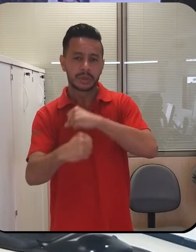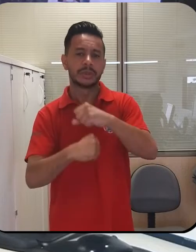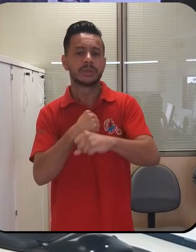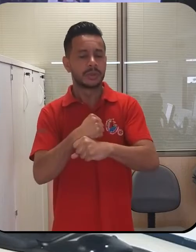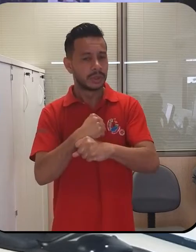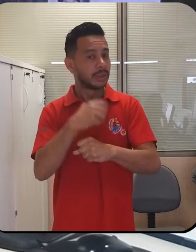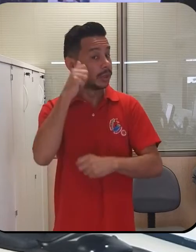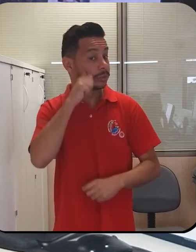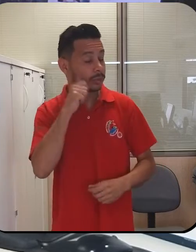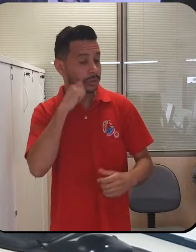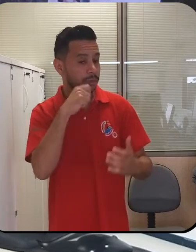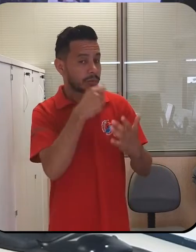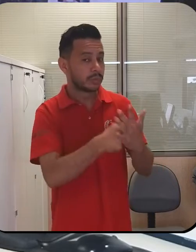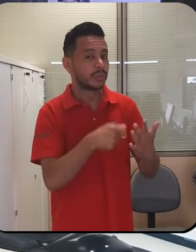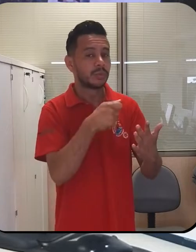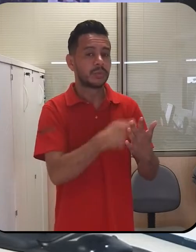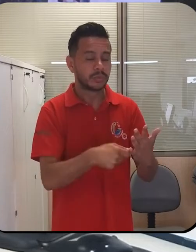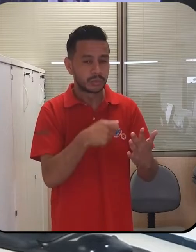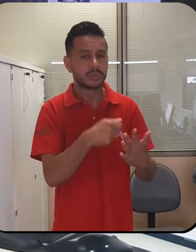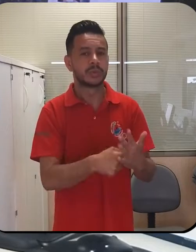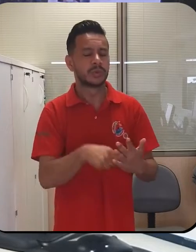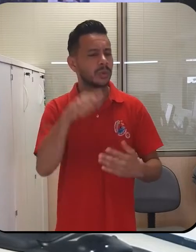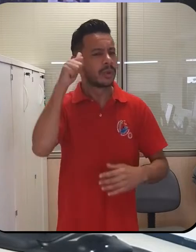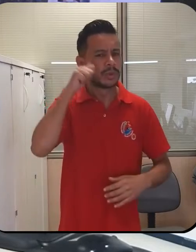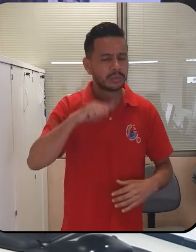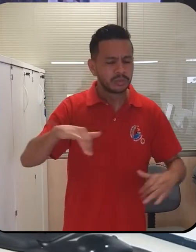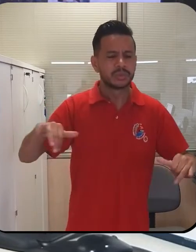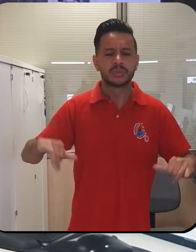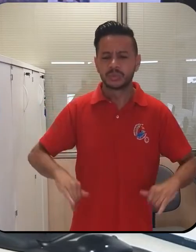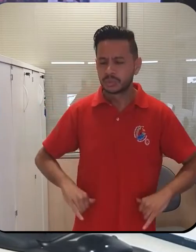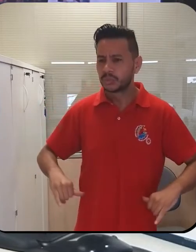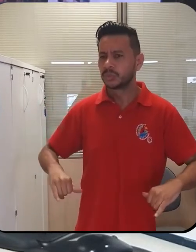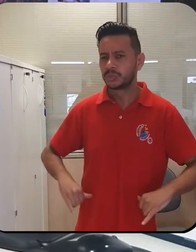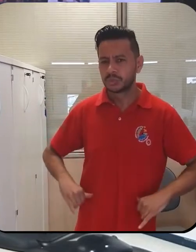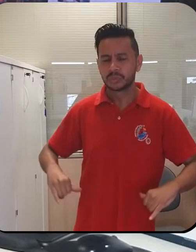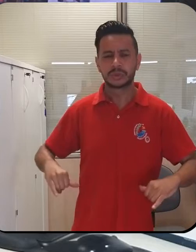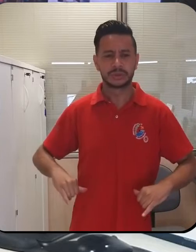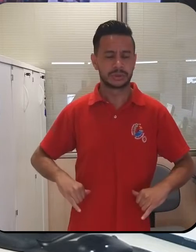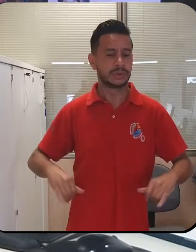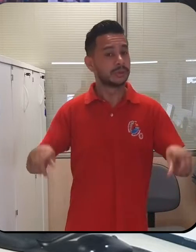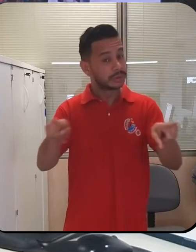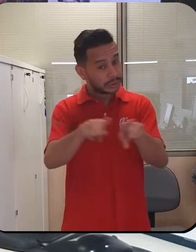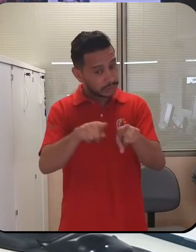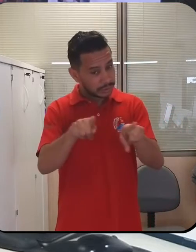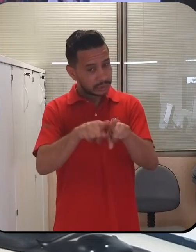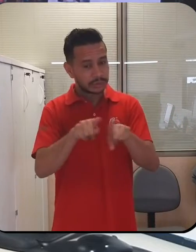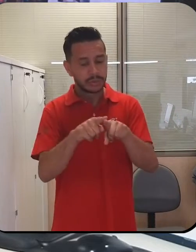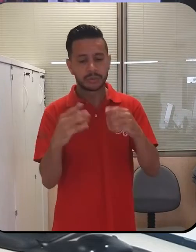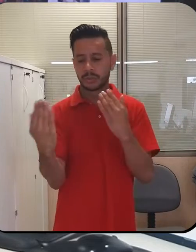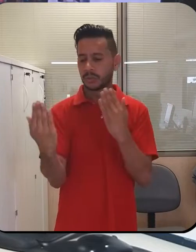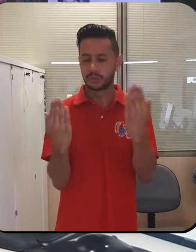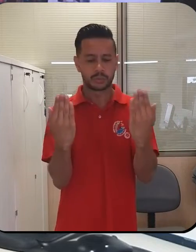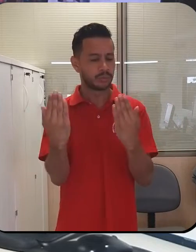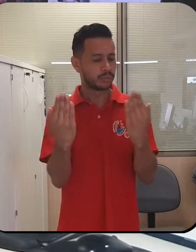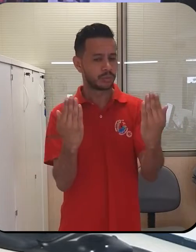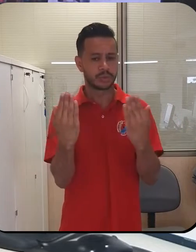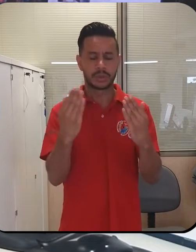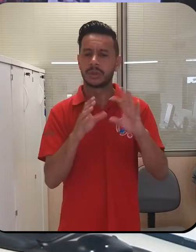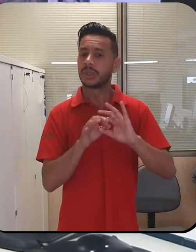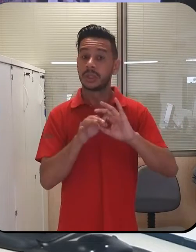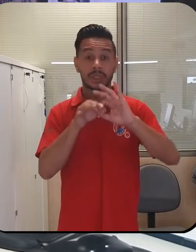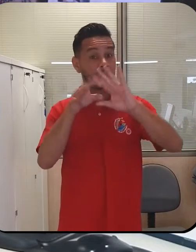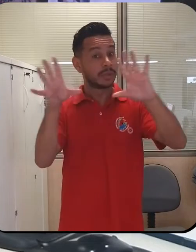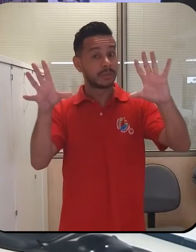contra a dominação, exploração e violência. E também intensificam a luta por igualdade de oportunidades e